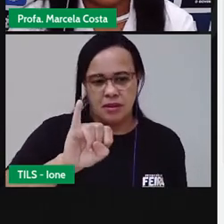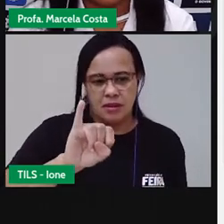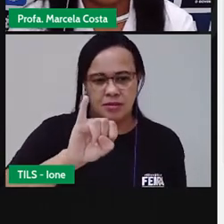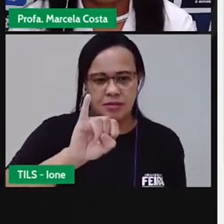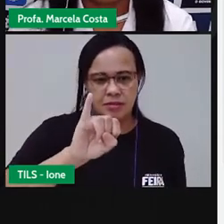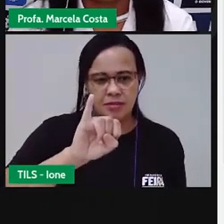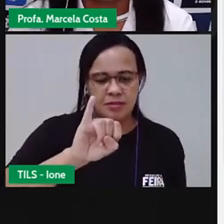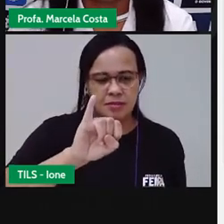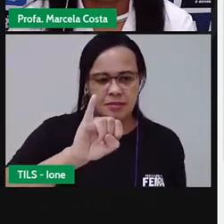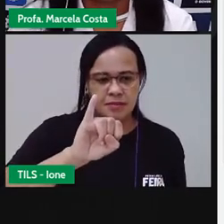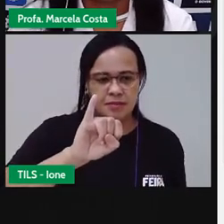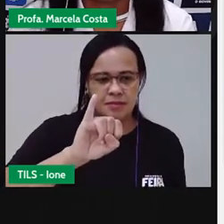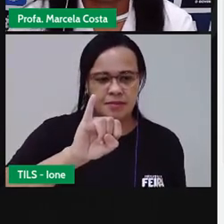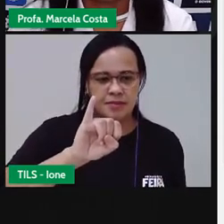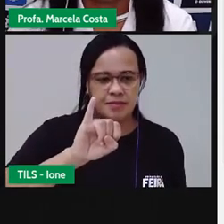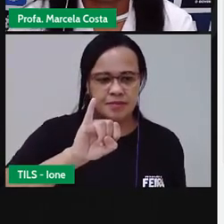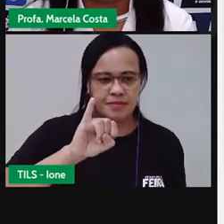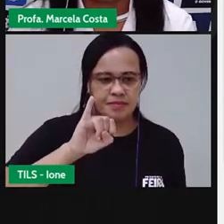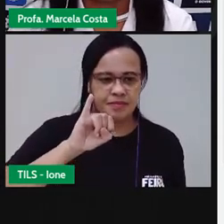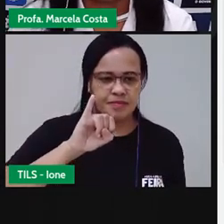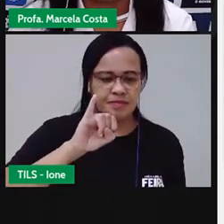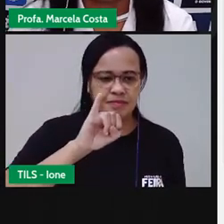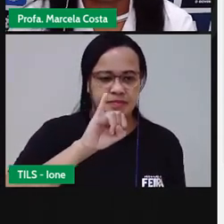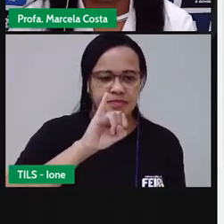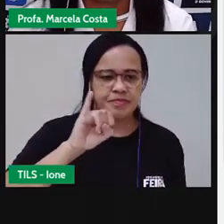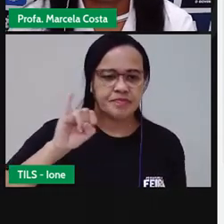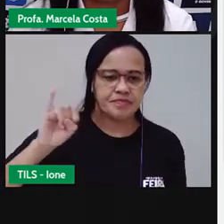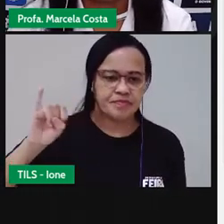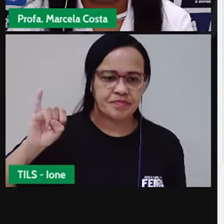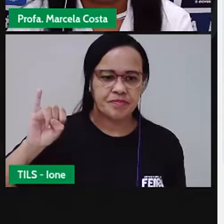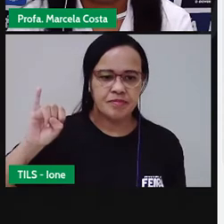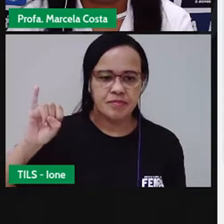baixo. Temos aqui a letra I.